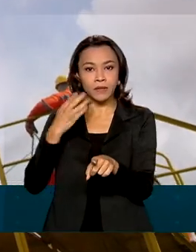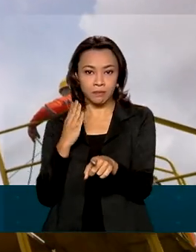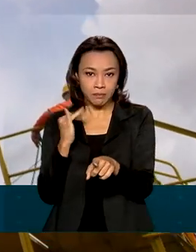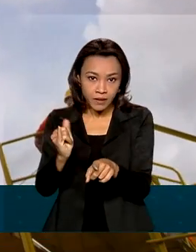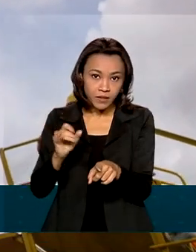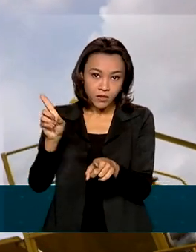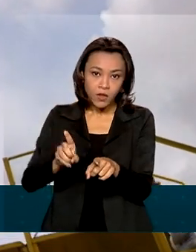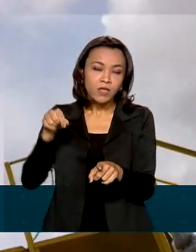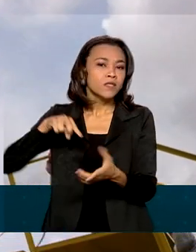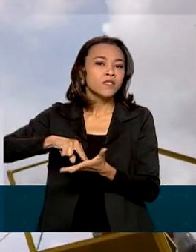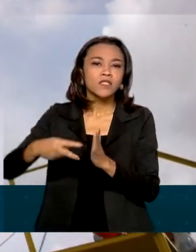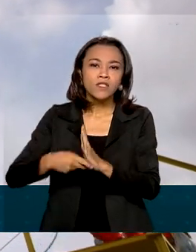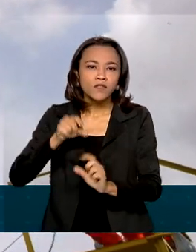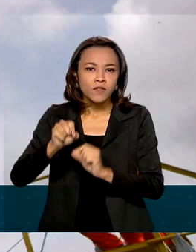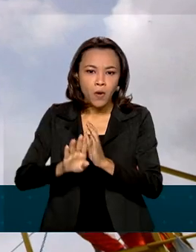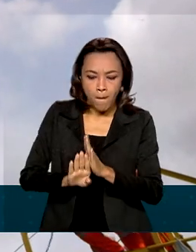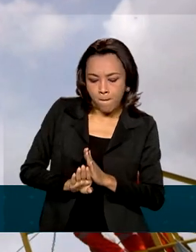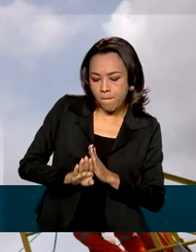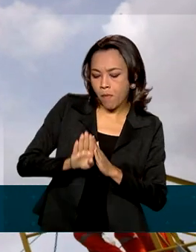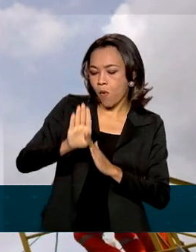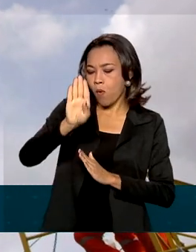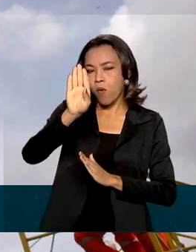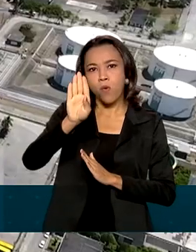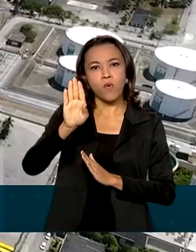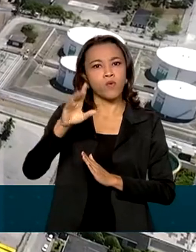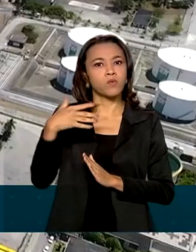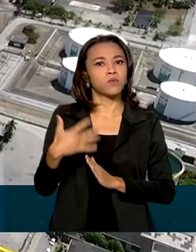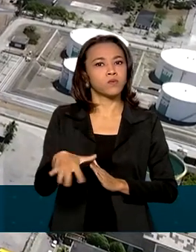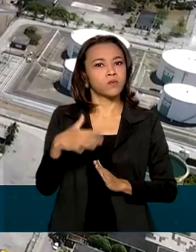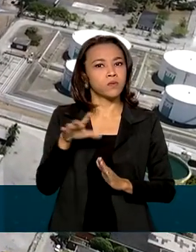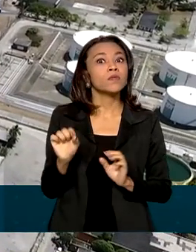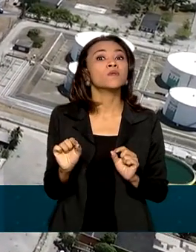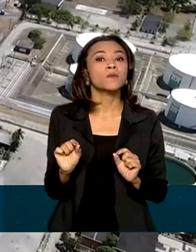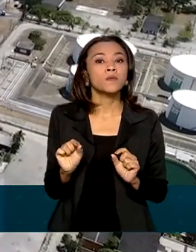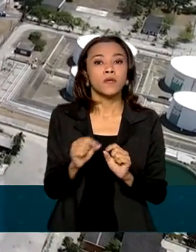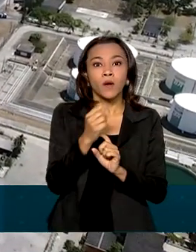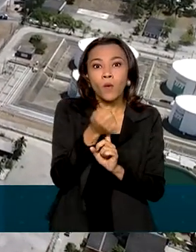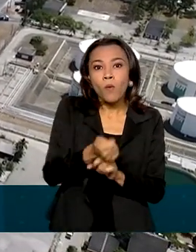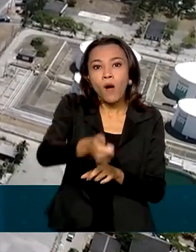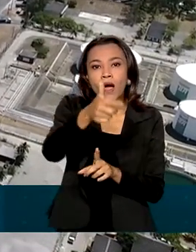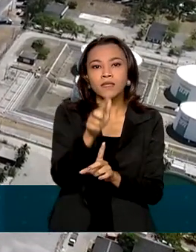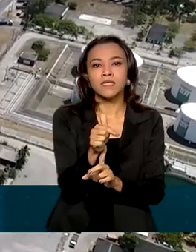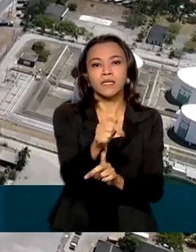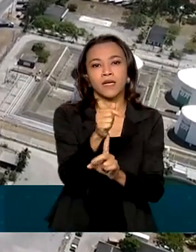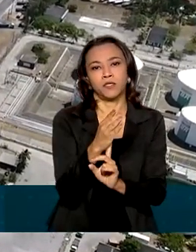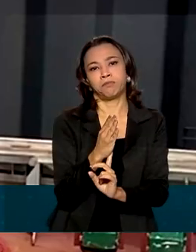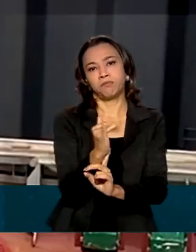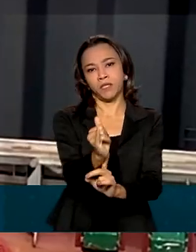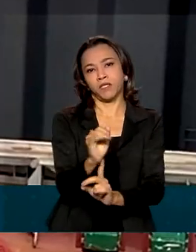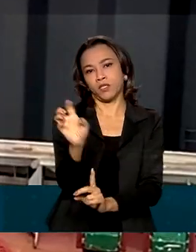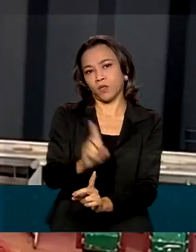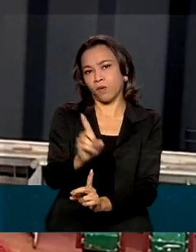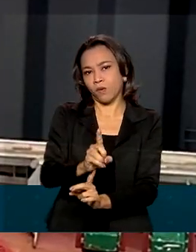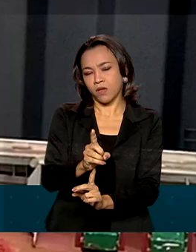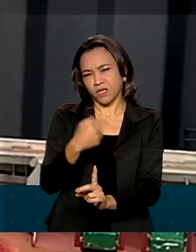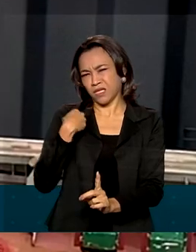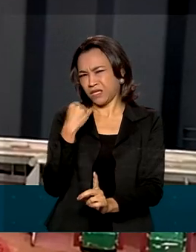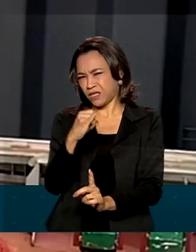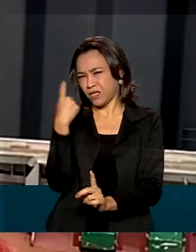dólares, o que equivale a um superávit médio mensal em torno de quase 7 bilhões de dólares. Se nós